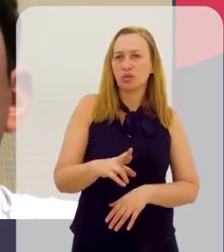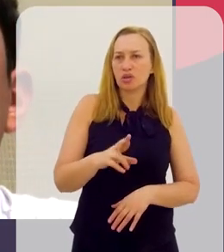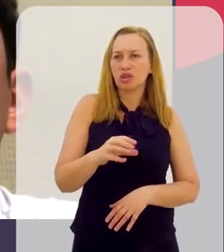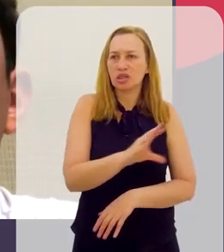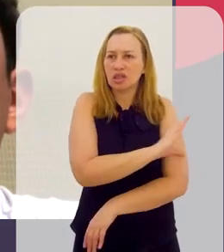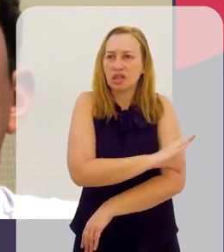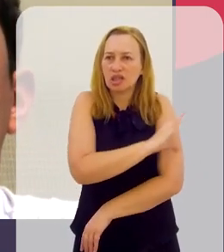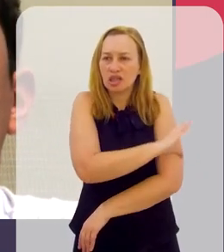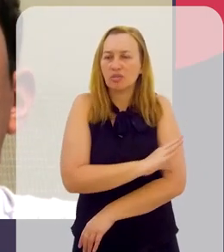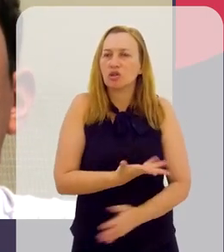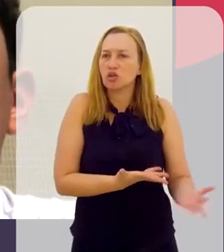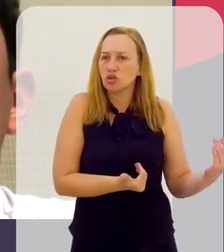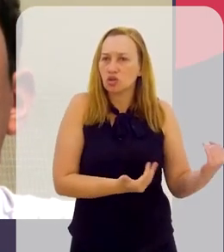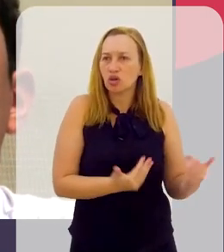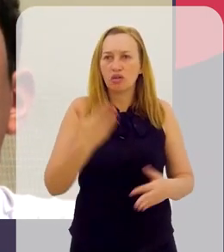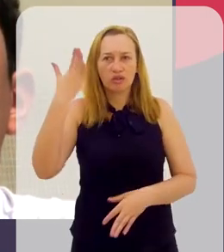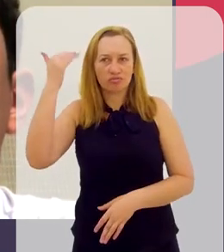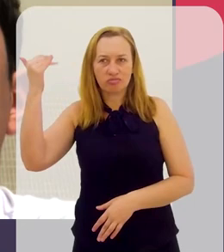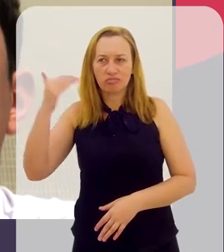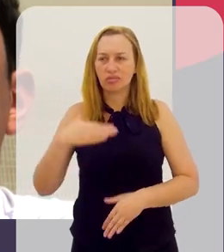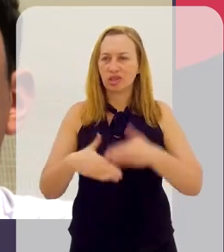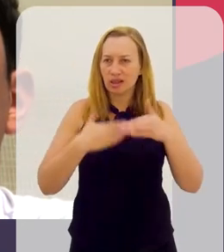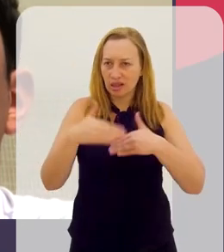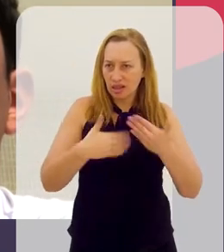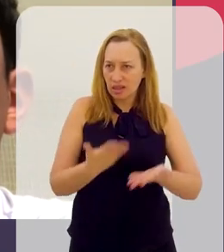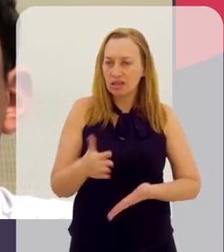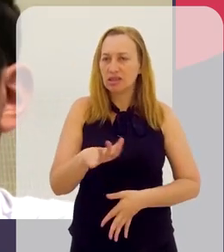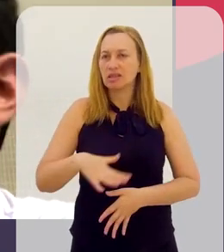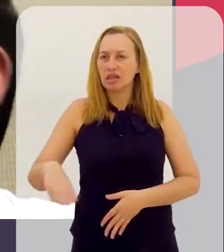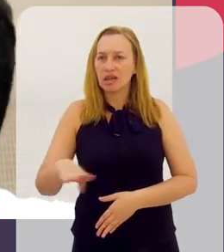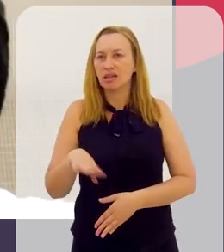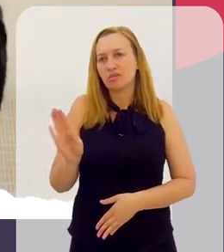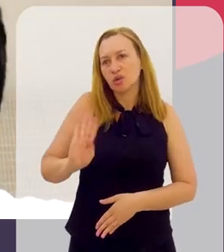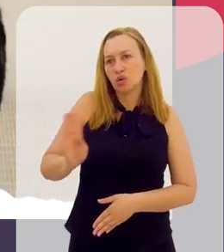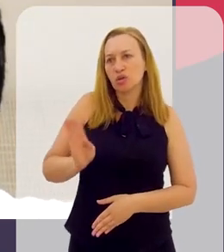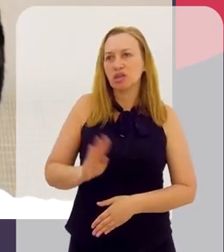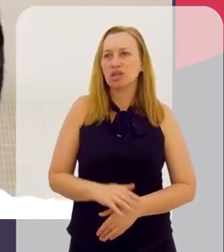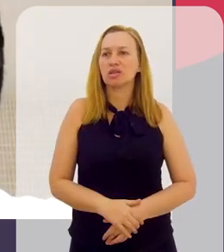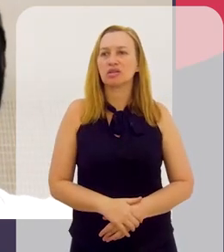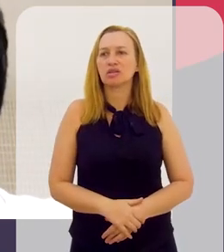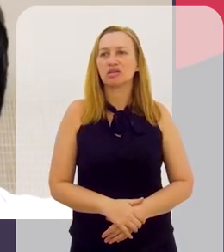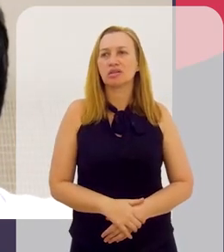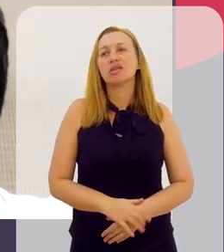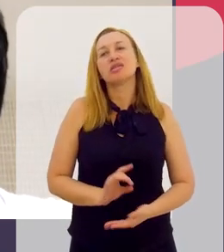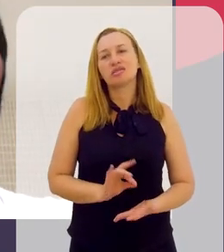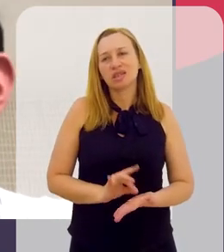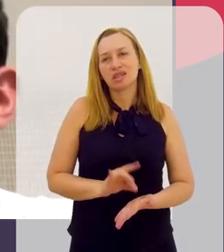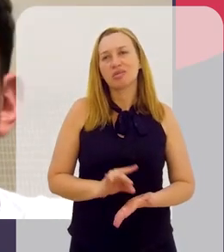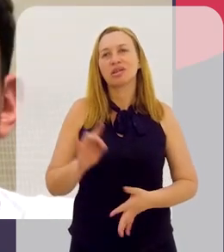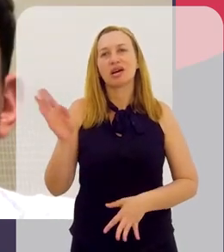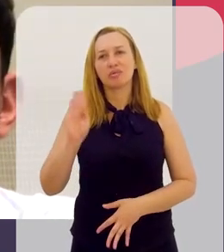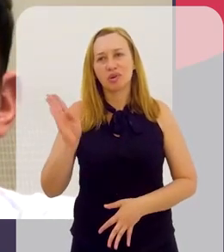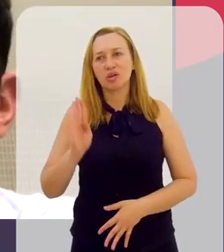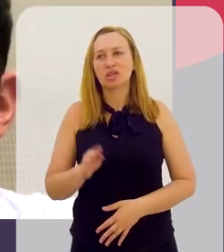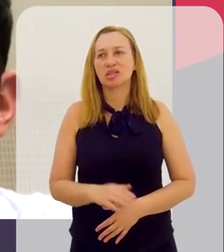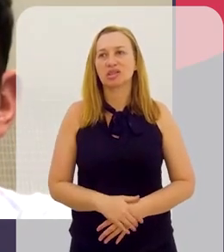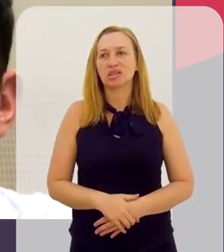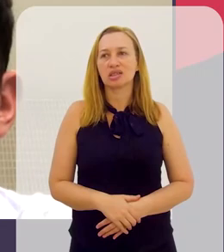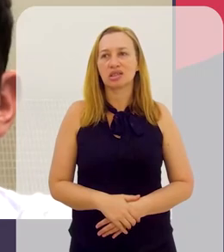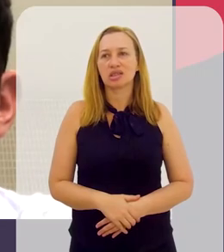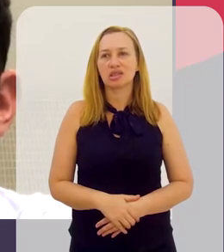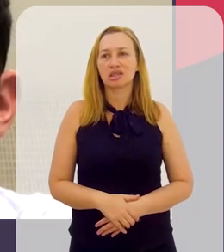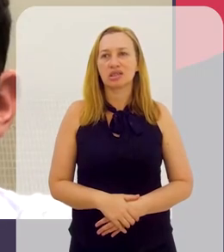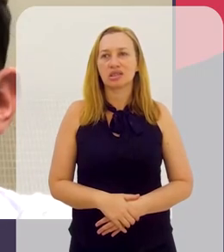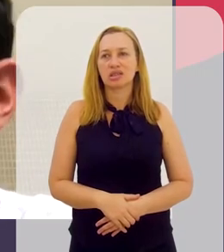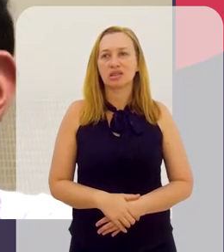doutora de Campos, dos jovens talentos. Nessa área também de biologia. Realmente a biologia